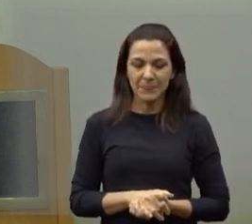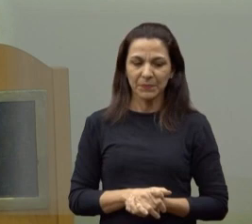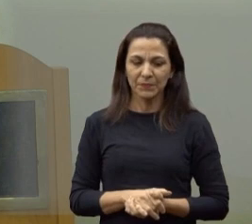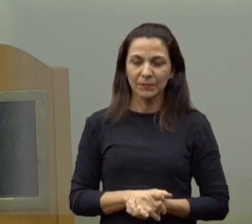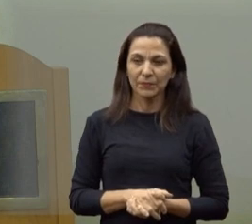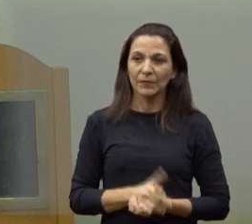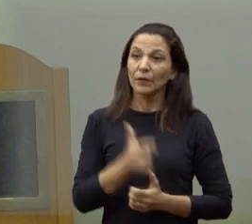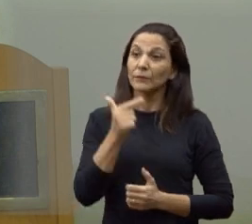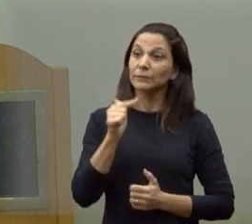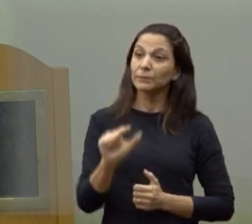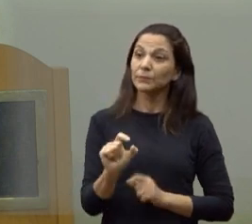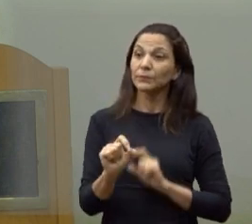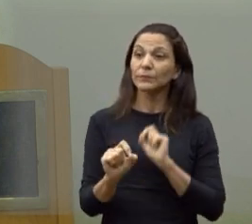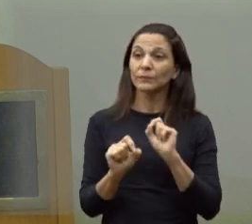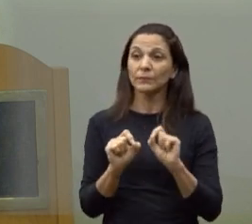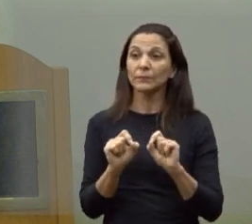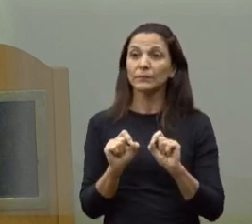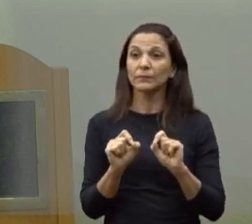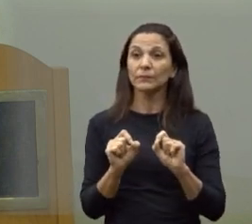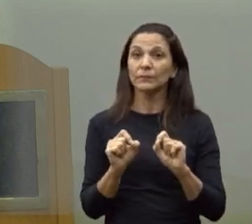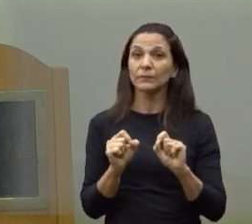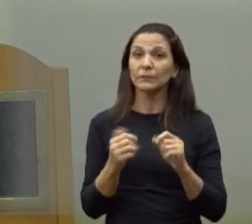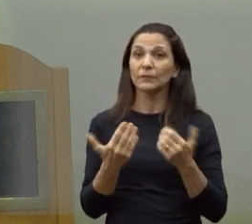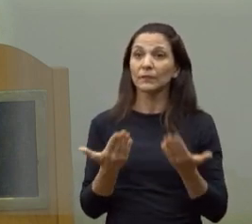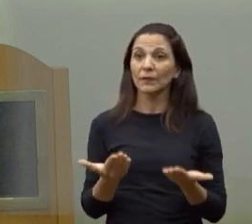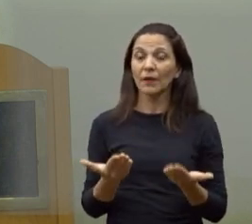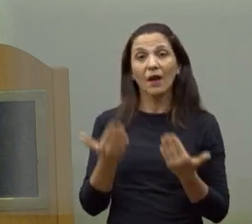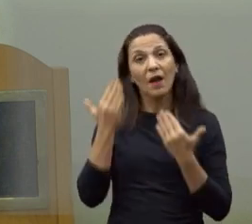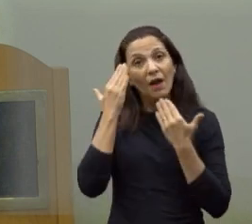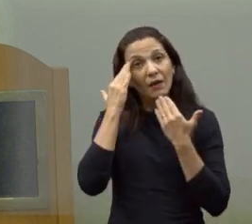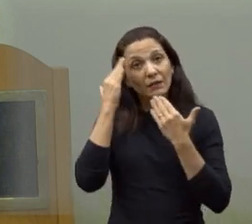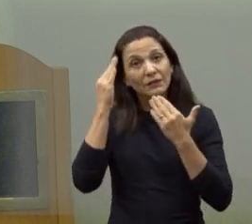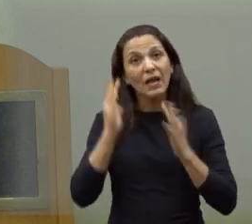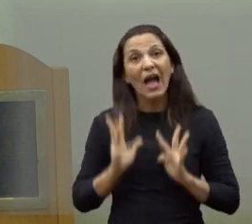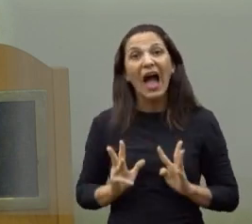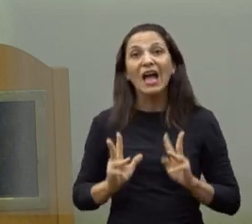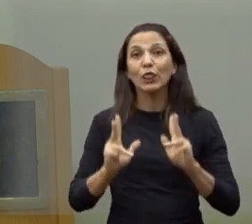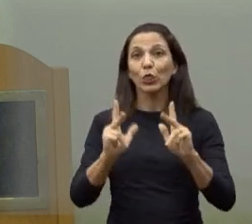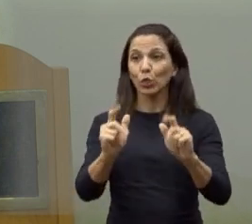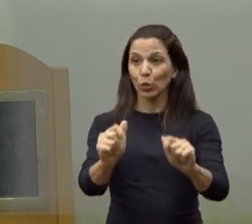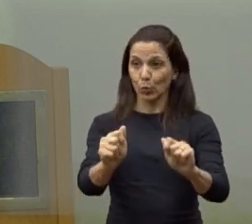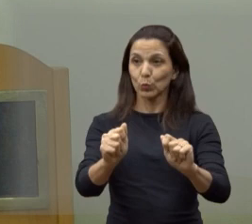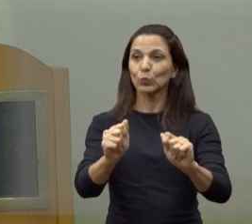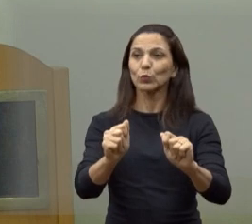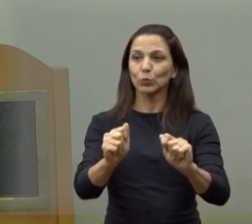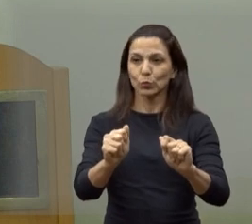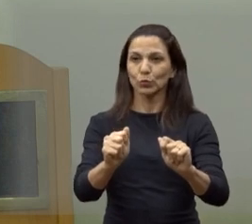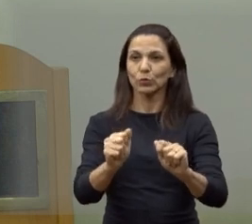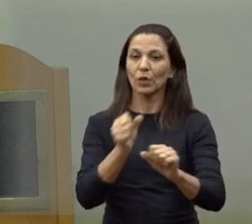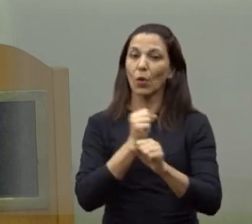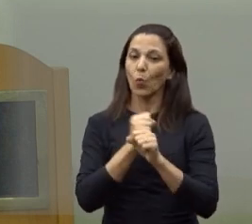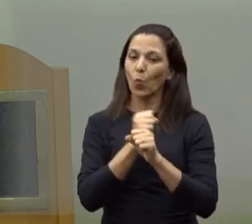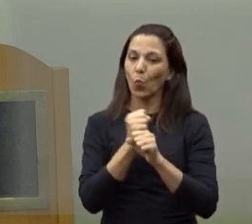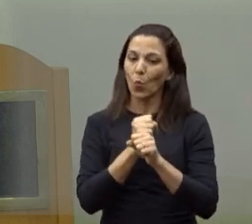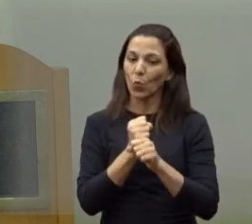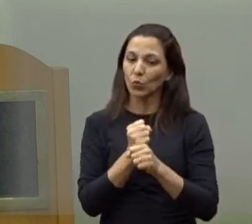mais uma vez, agradecer a todos aí, pelo esse ano,